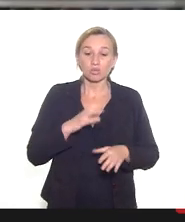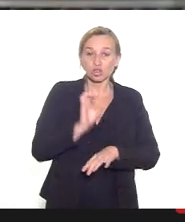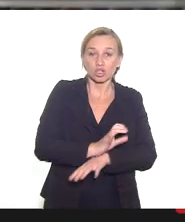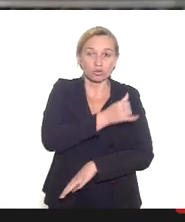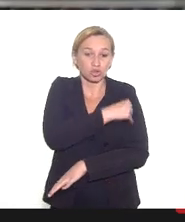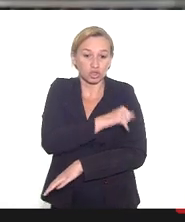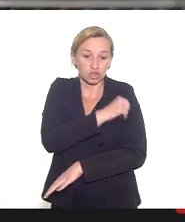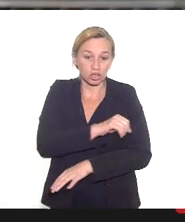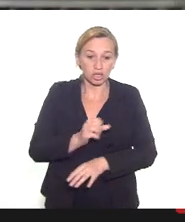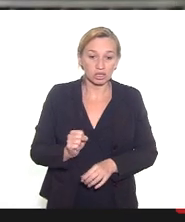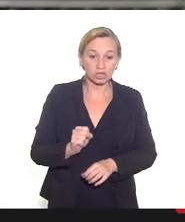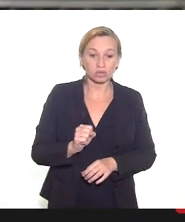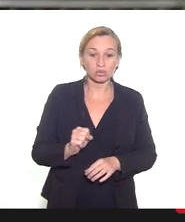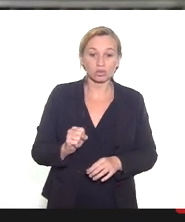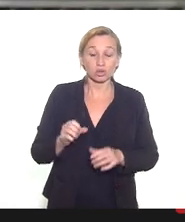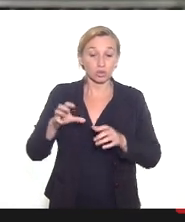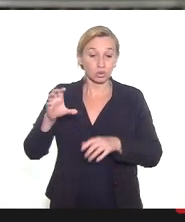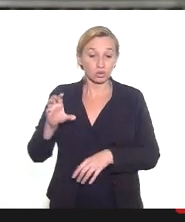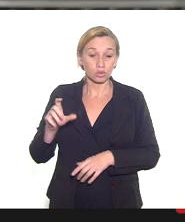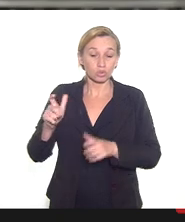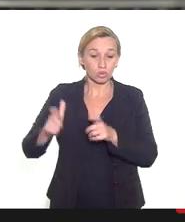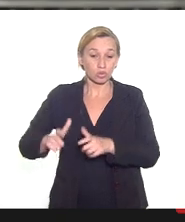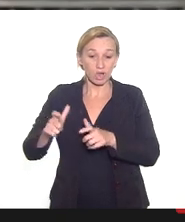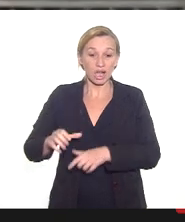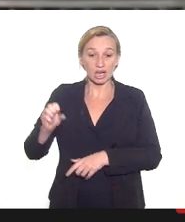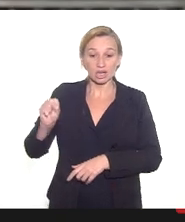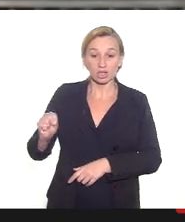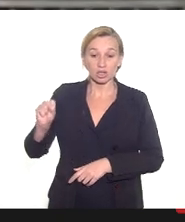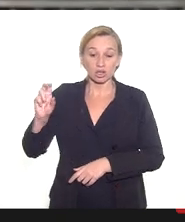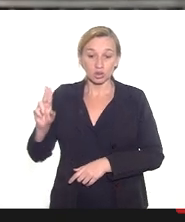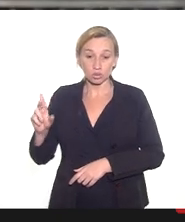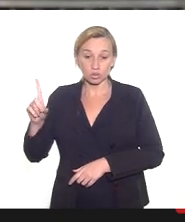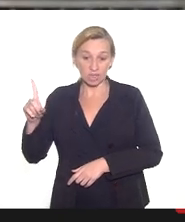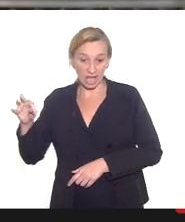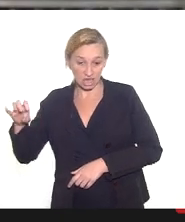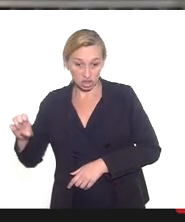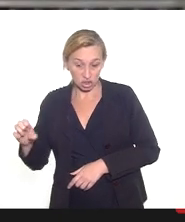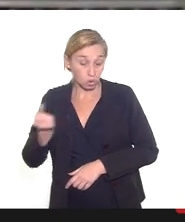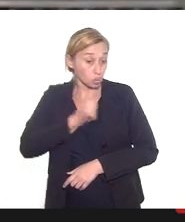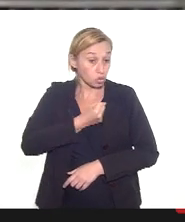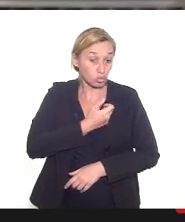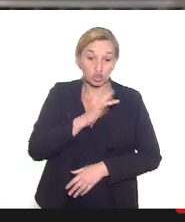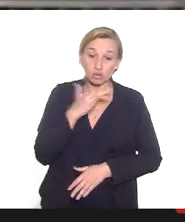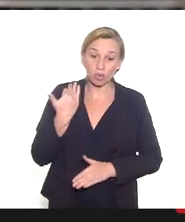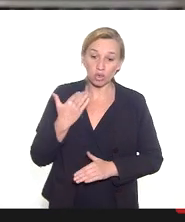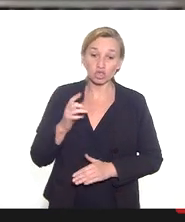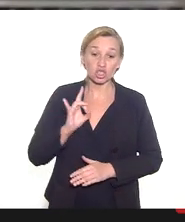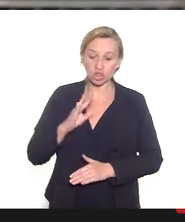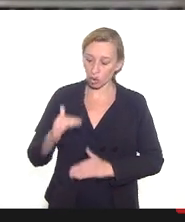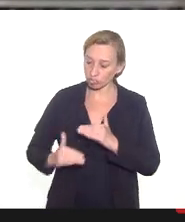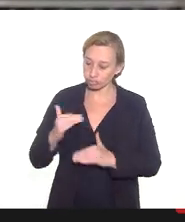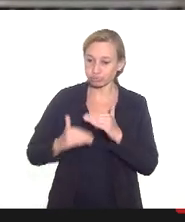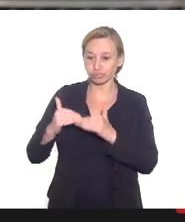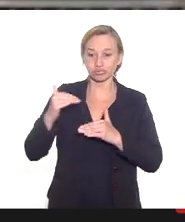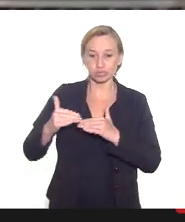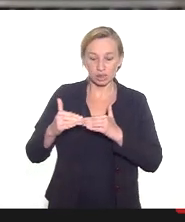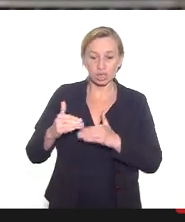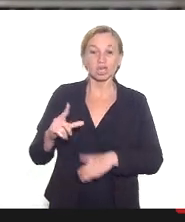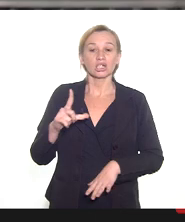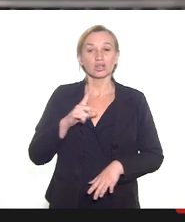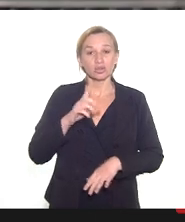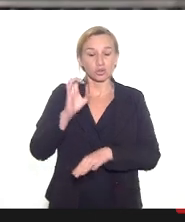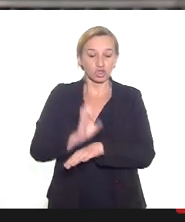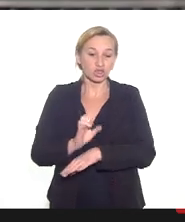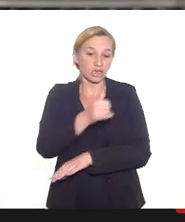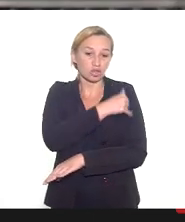de Janeiro e na região sudeste um número de óbitos que avança. Nós tivemos no estado do Rio de